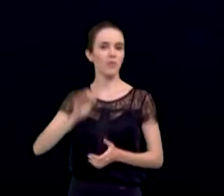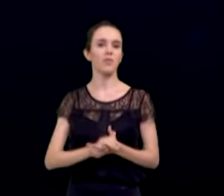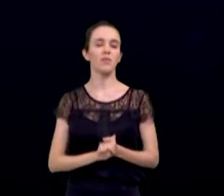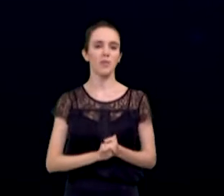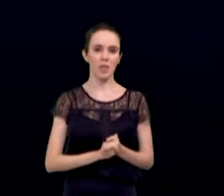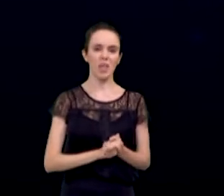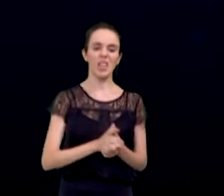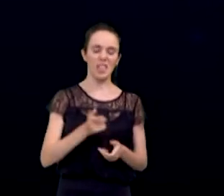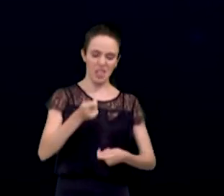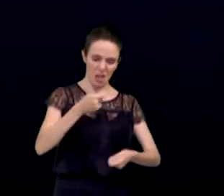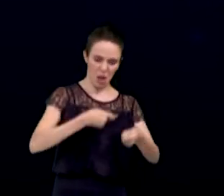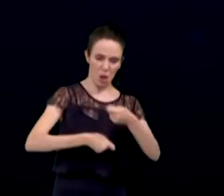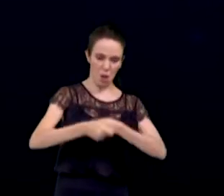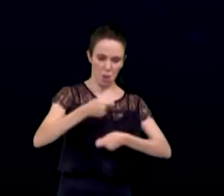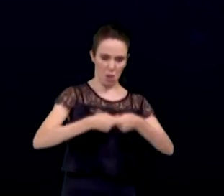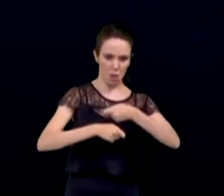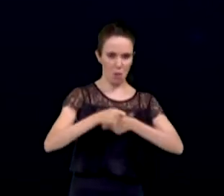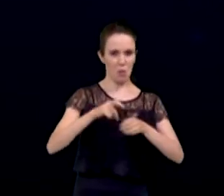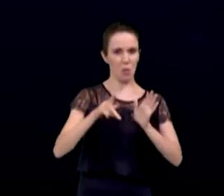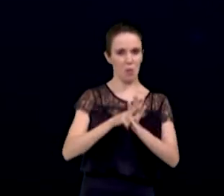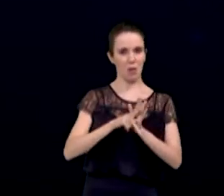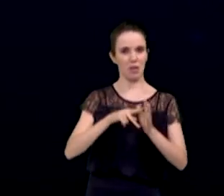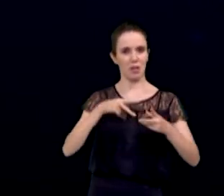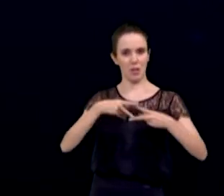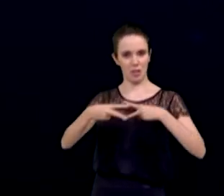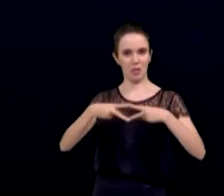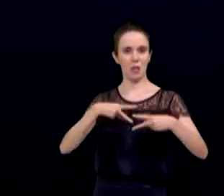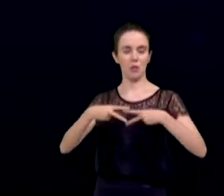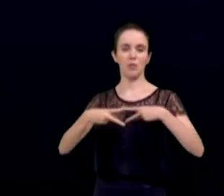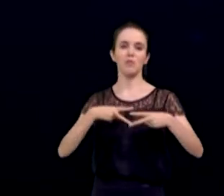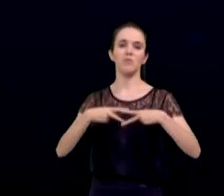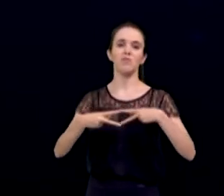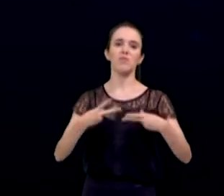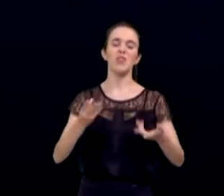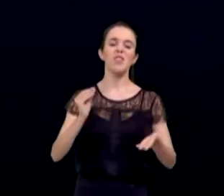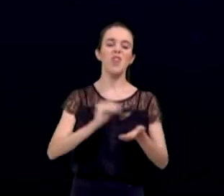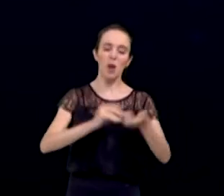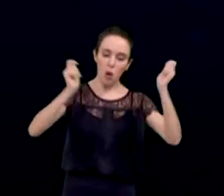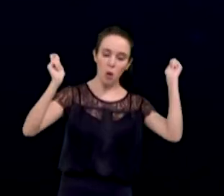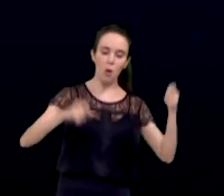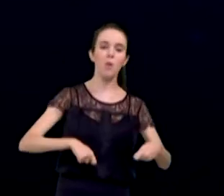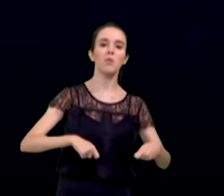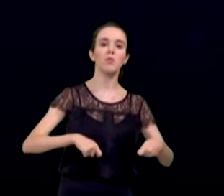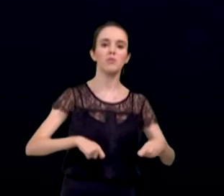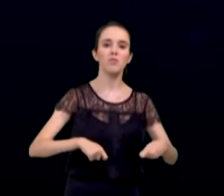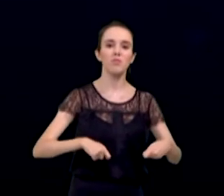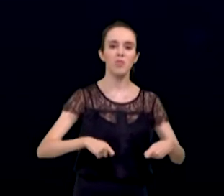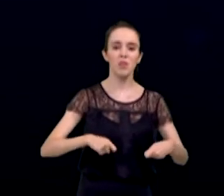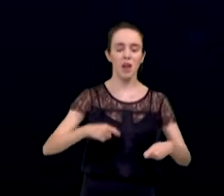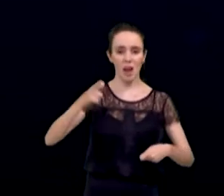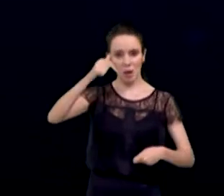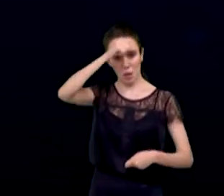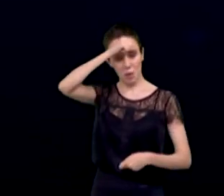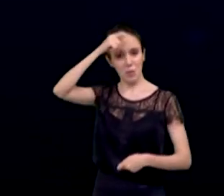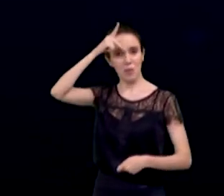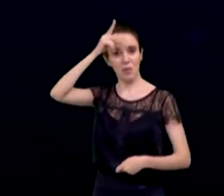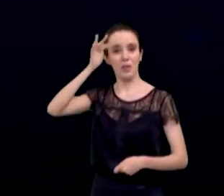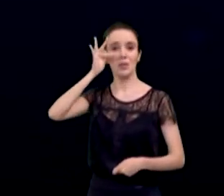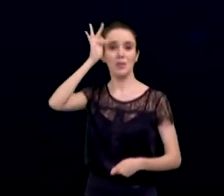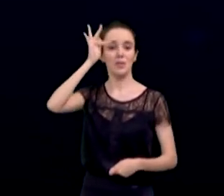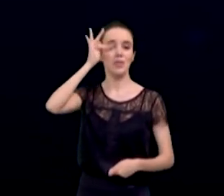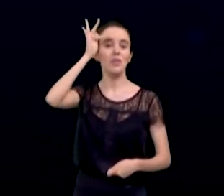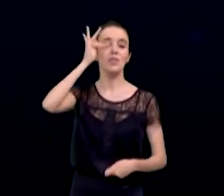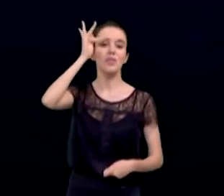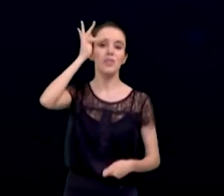sua economia praticamente estagnada. Falta competência para esse governo resolver esse